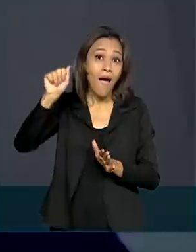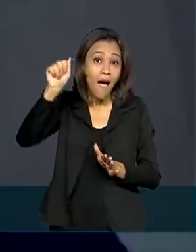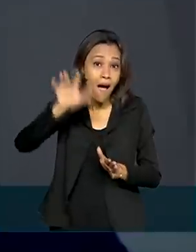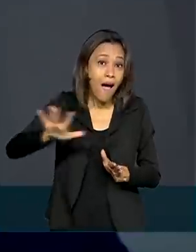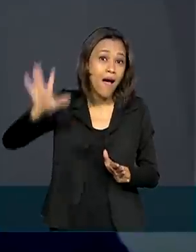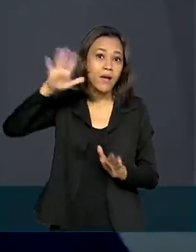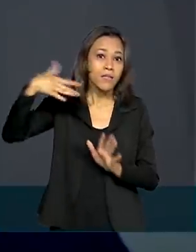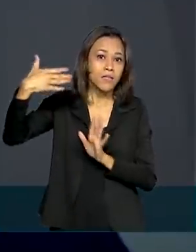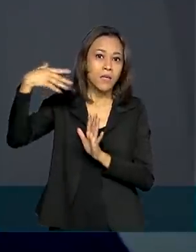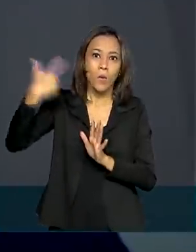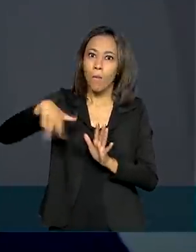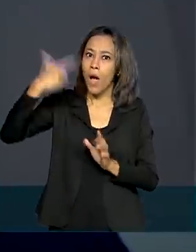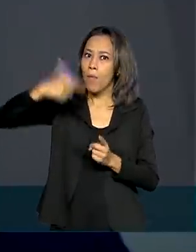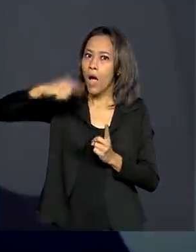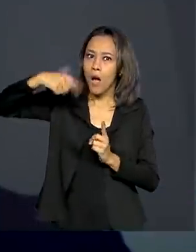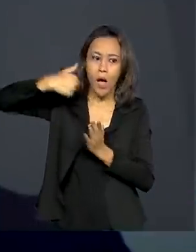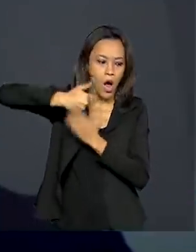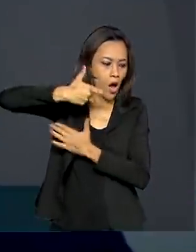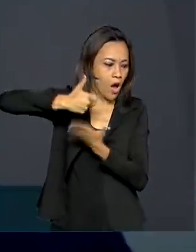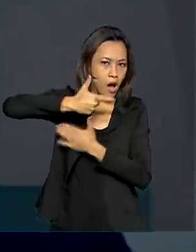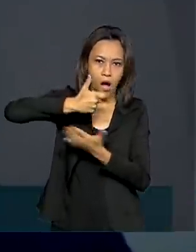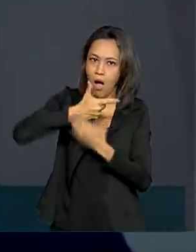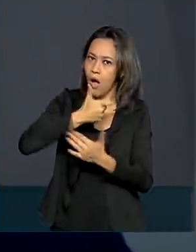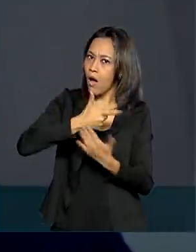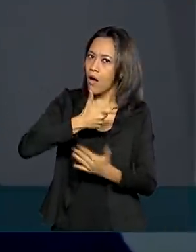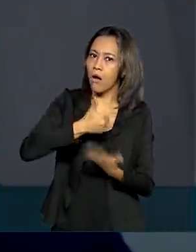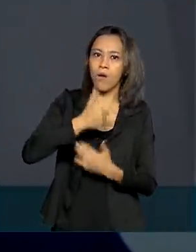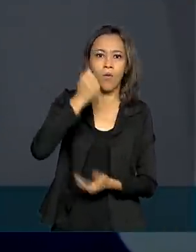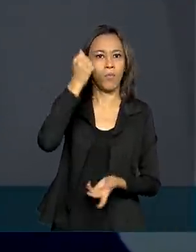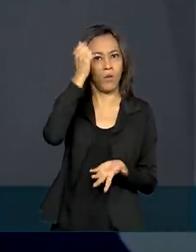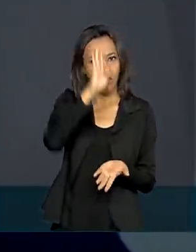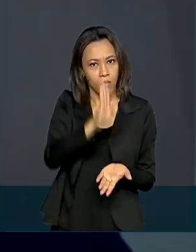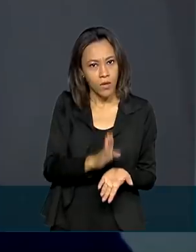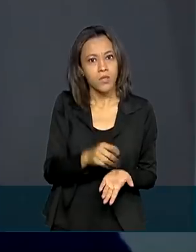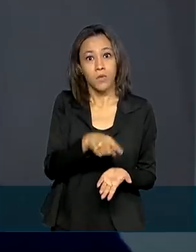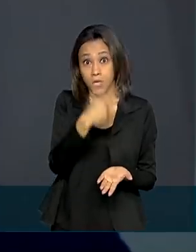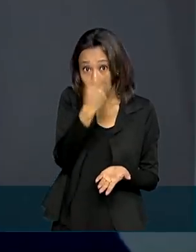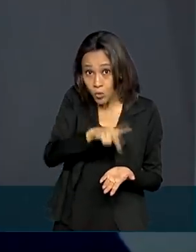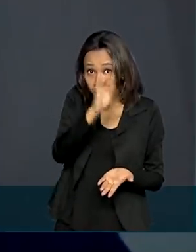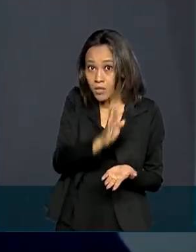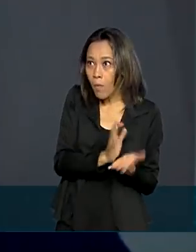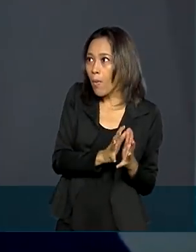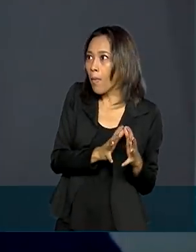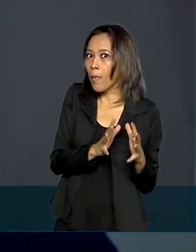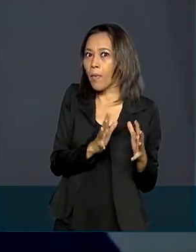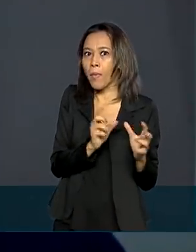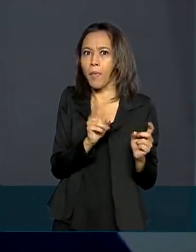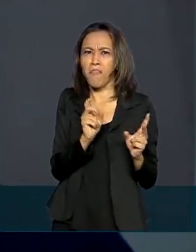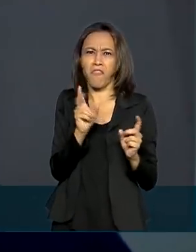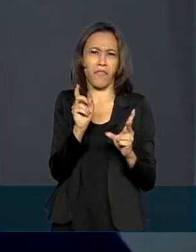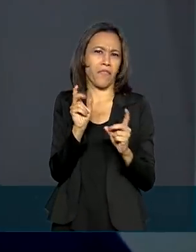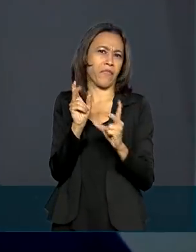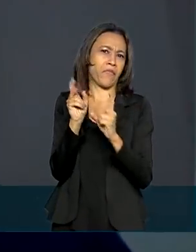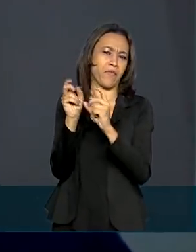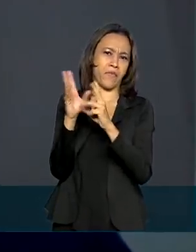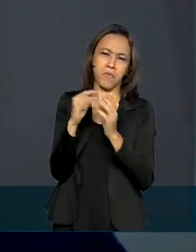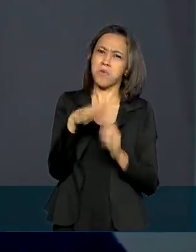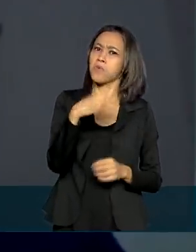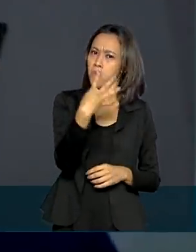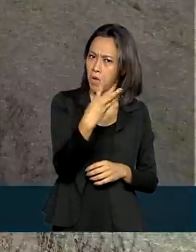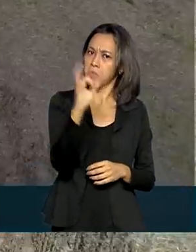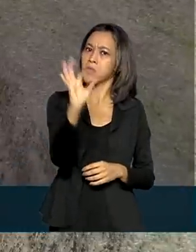resiliente, a questão da pandemia, que faz com que o volume exportado pelo Brasil cresça. Crescemos quase 4% nesse